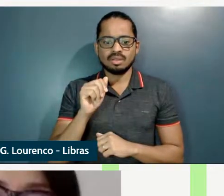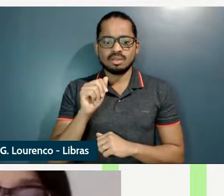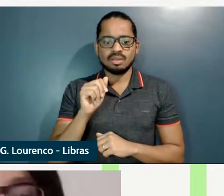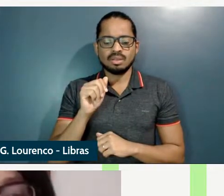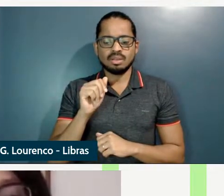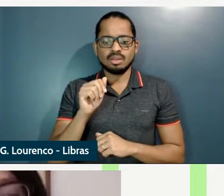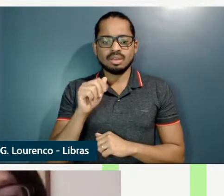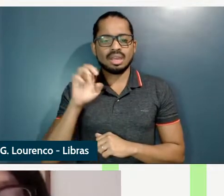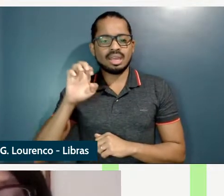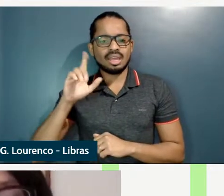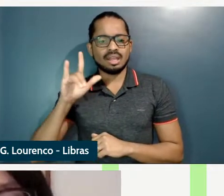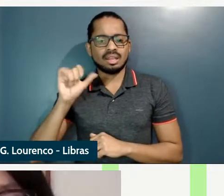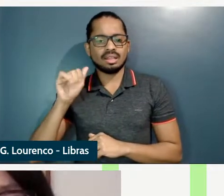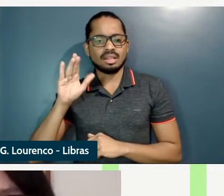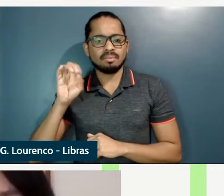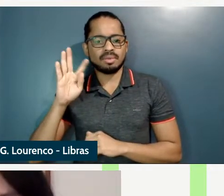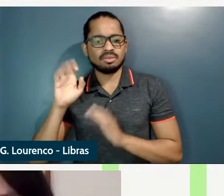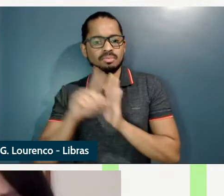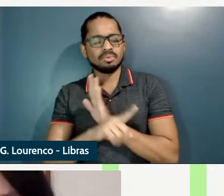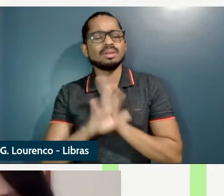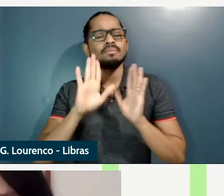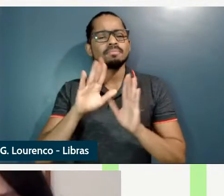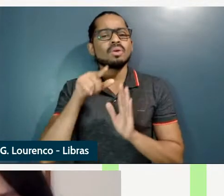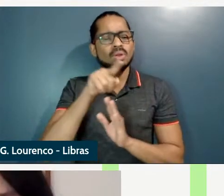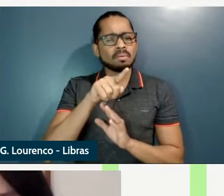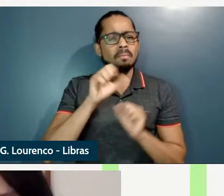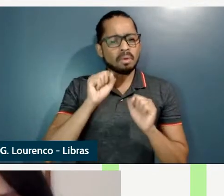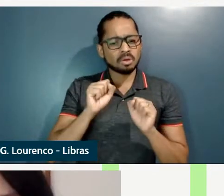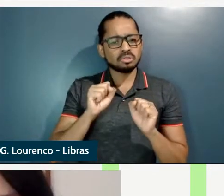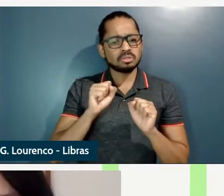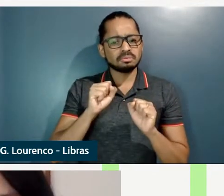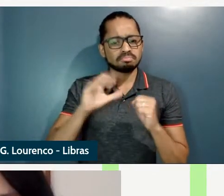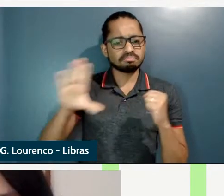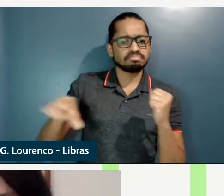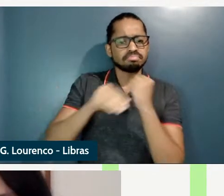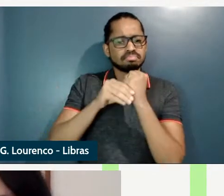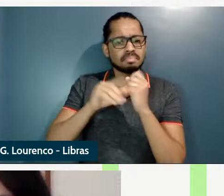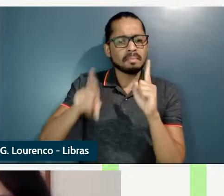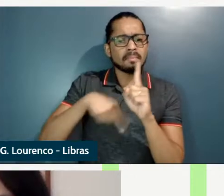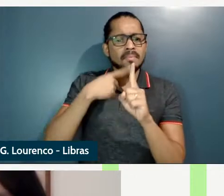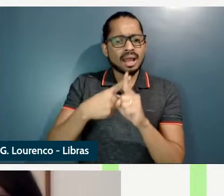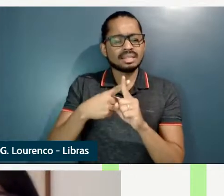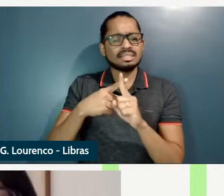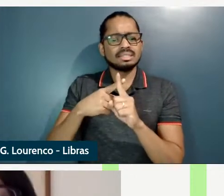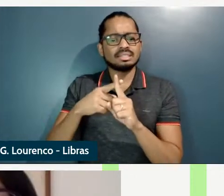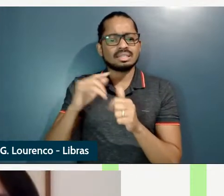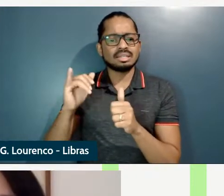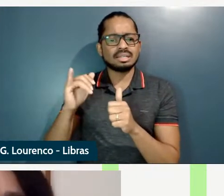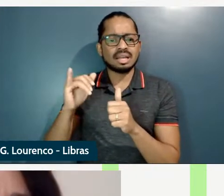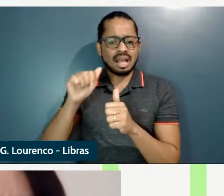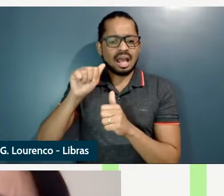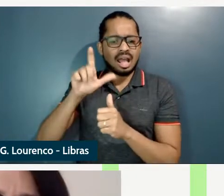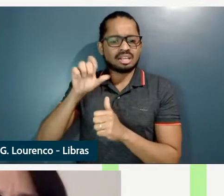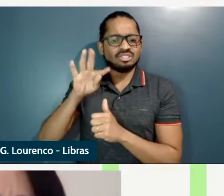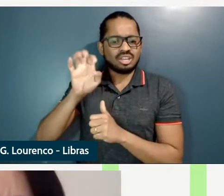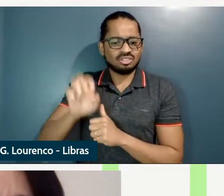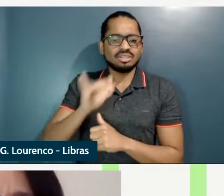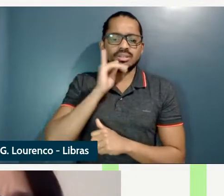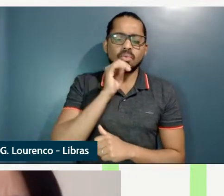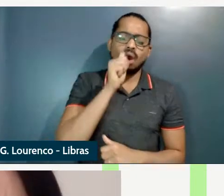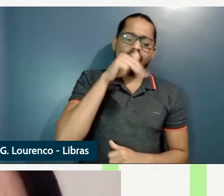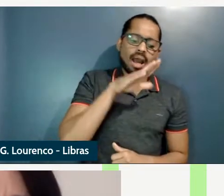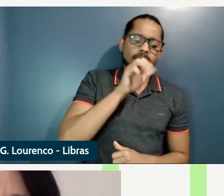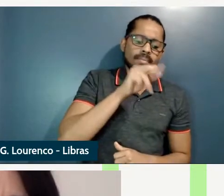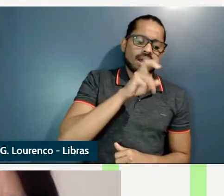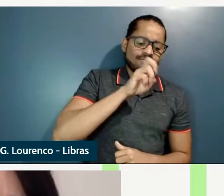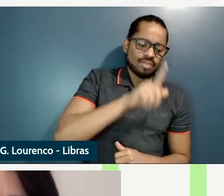Bruna a possibilidade de introduzir um agente nessas construções é compatível com a sua análise amável por quebrável